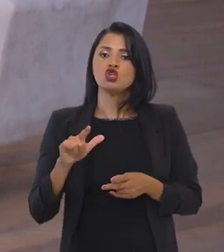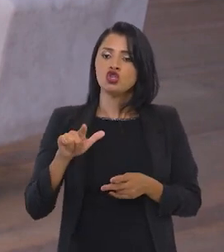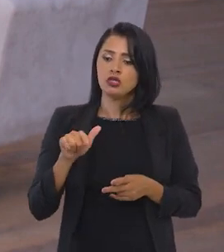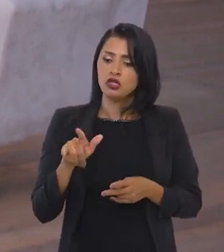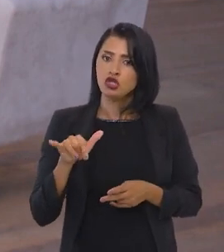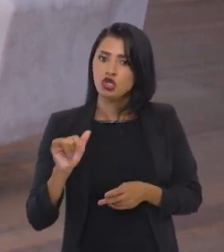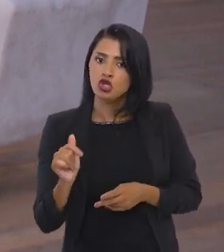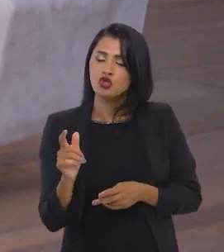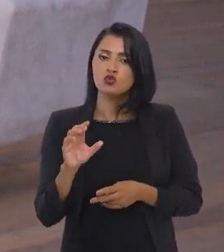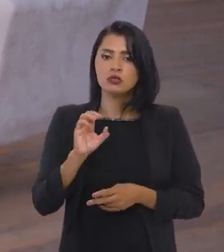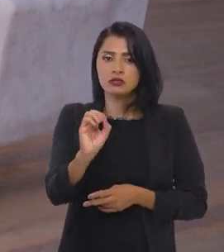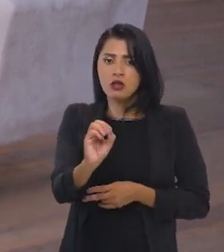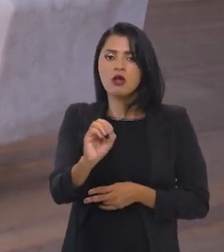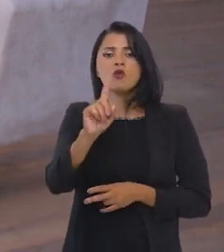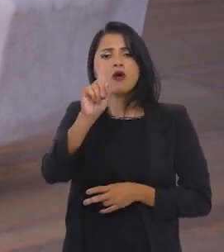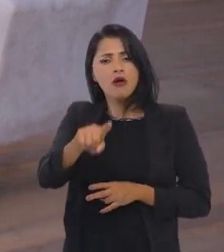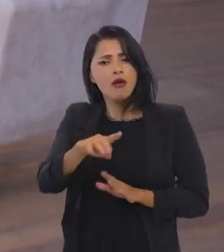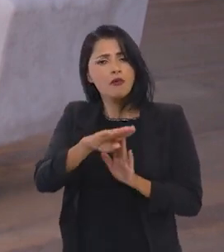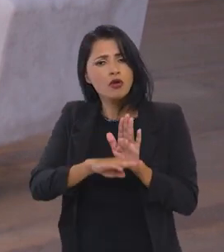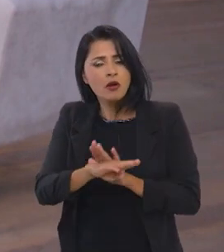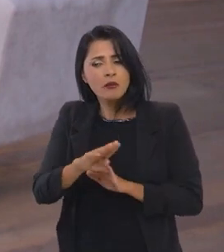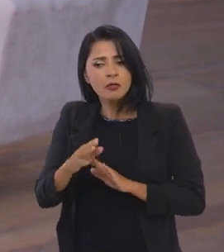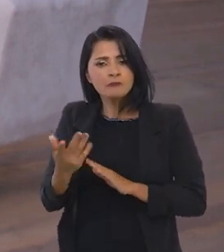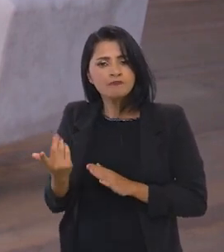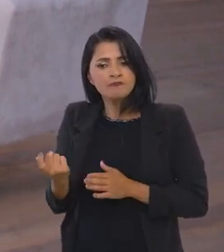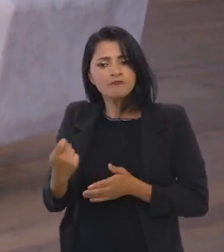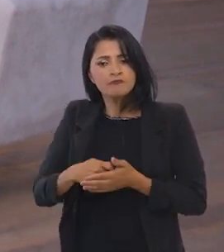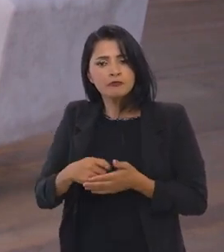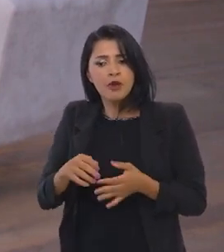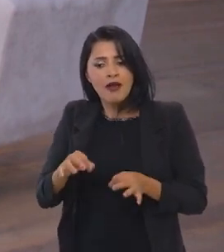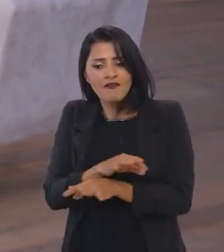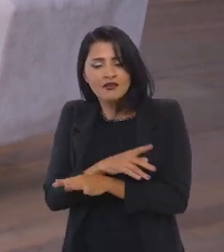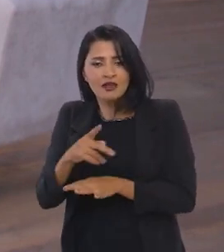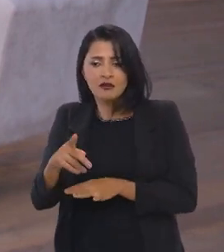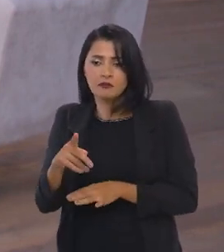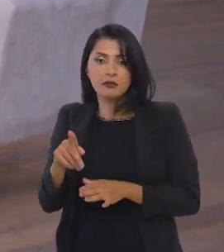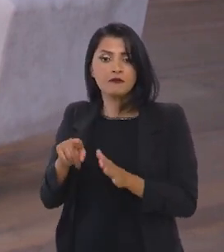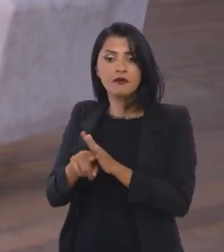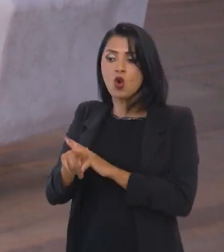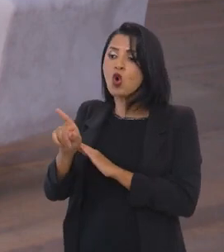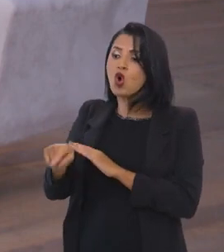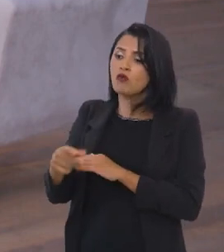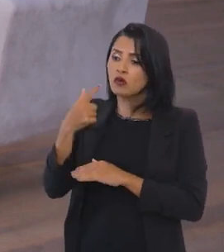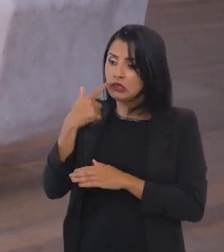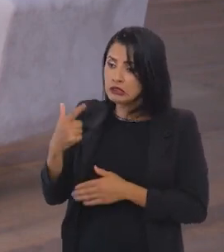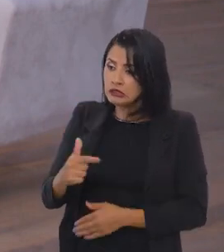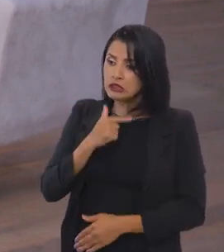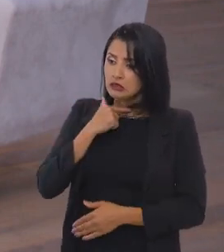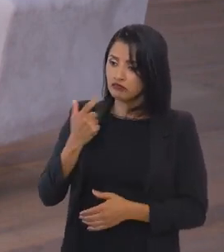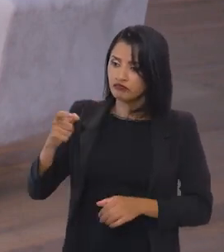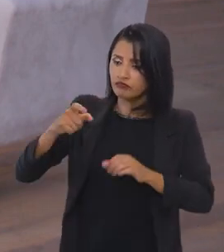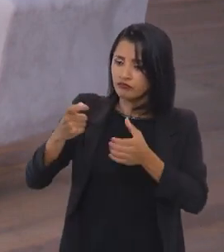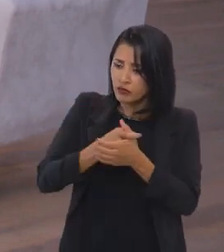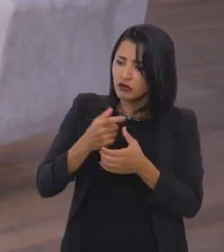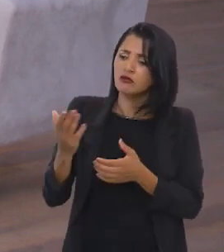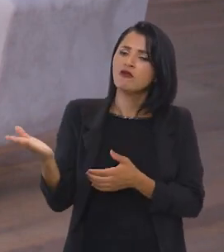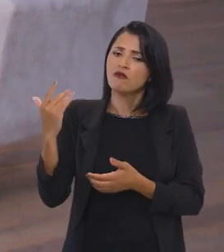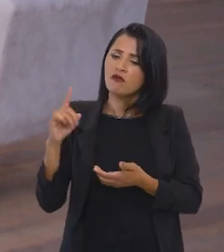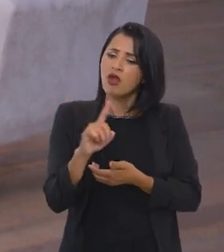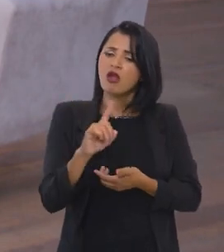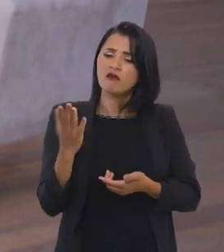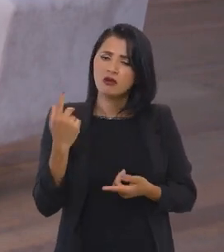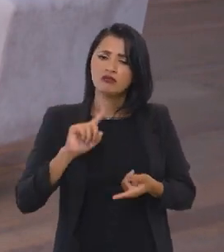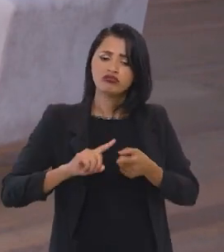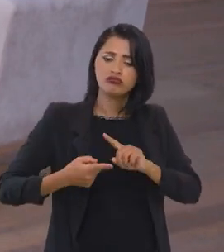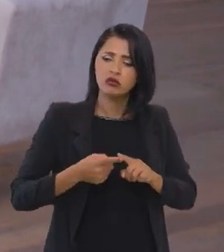é um excelente exemplo, são programas para regularizar a situação. Para dizer, olha, você está em débito? Vem aqui, vamos negociar. Você